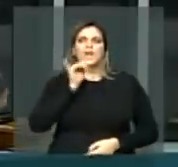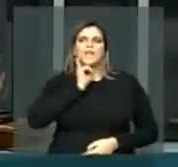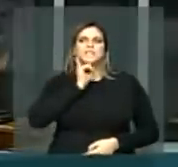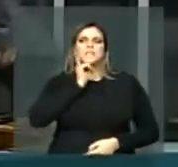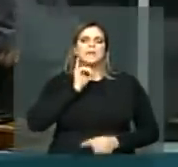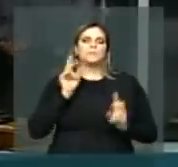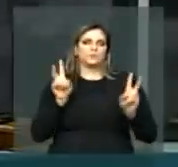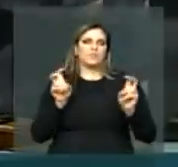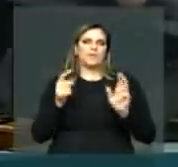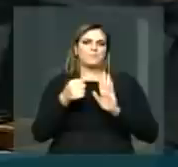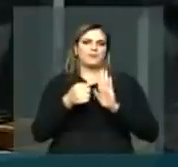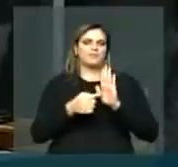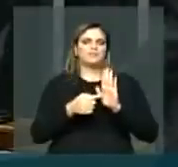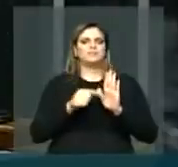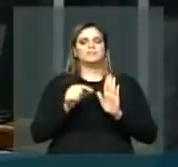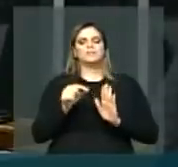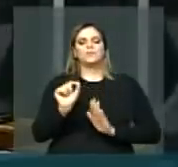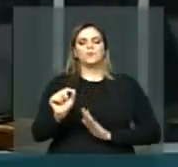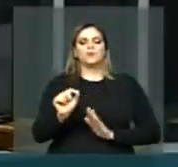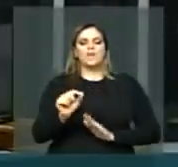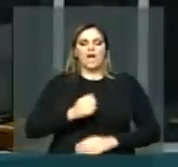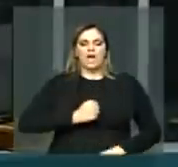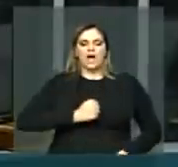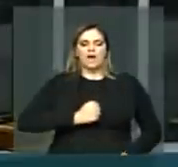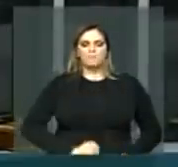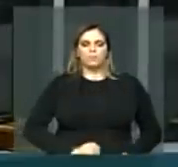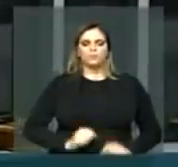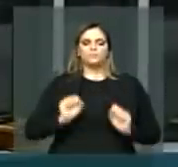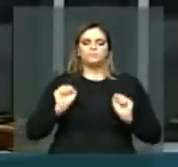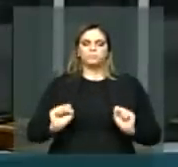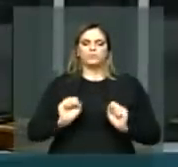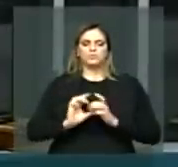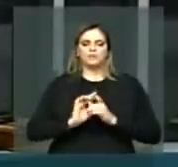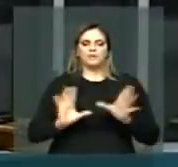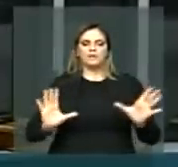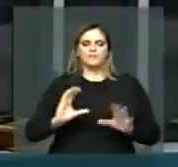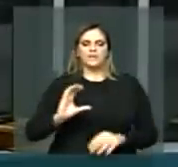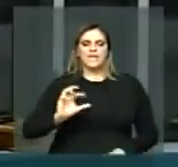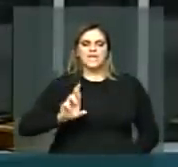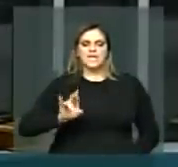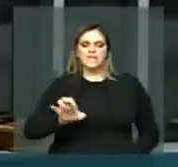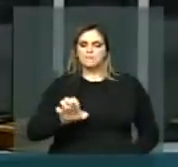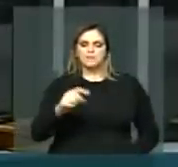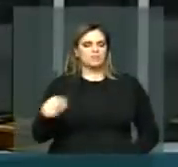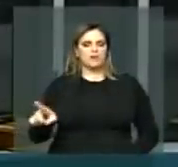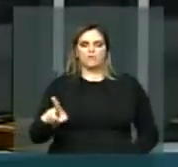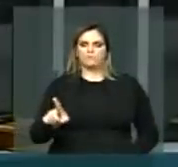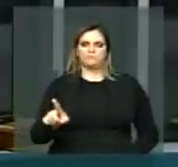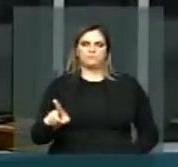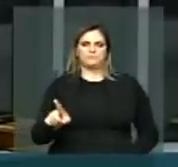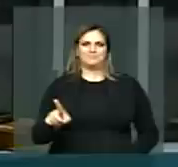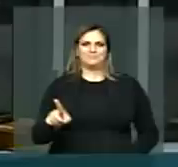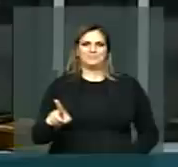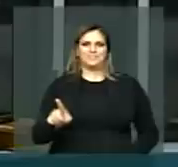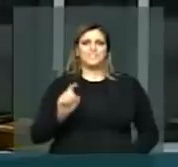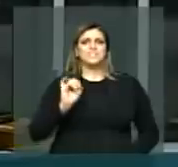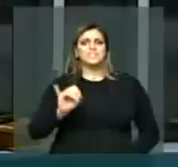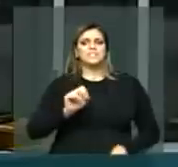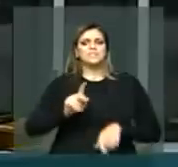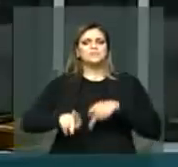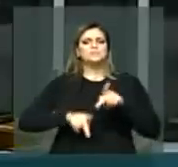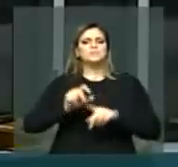exemplo, a descriminalização do aborto, que se a sociedade brasileira tiver o direito de ser ouvido,